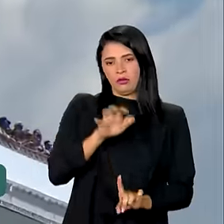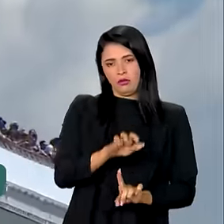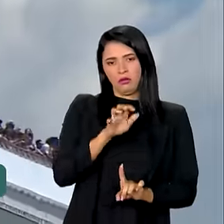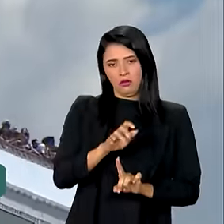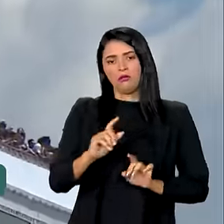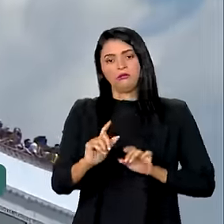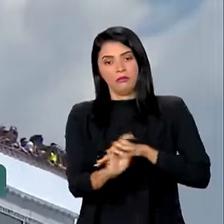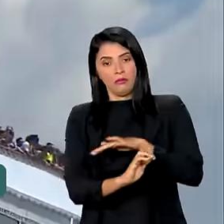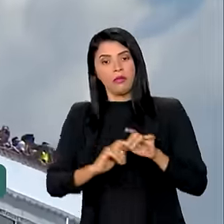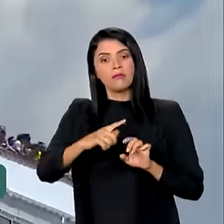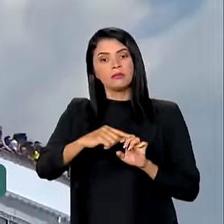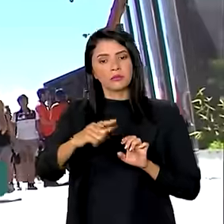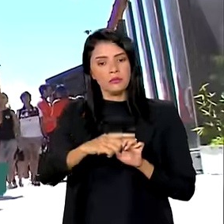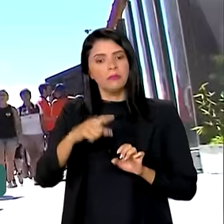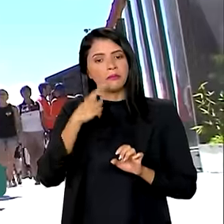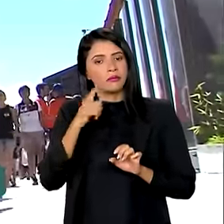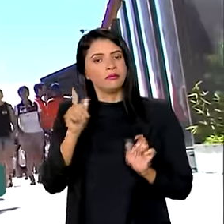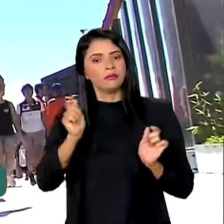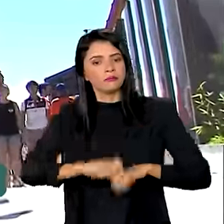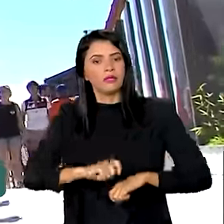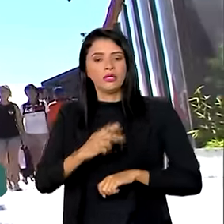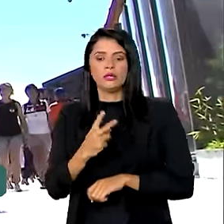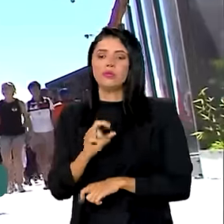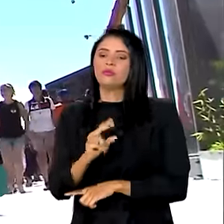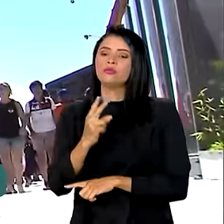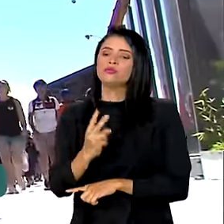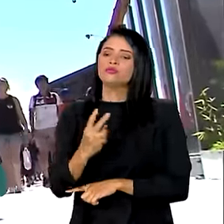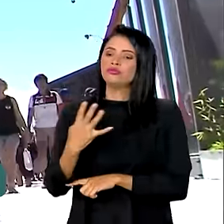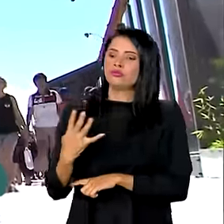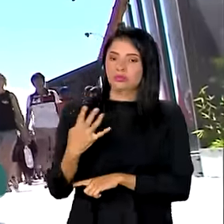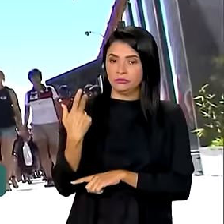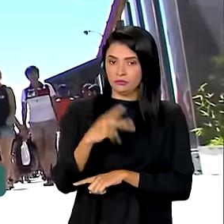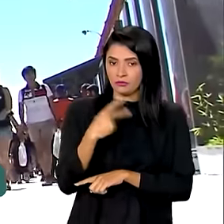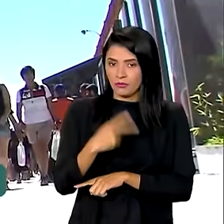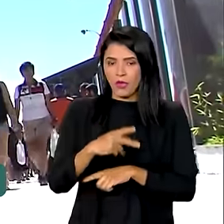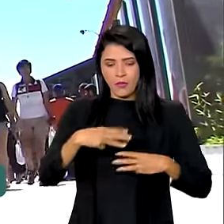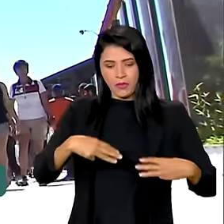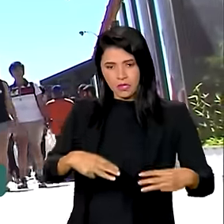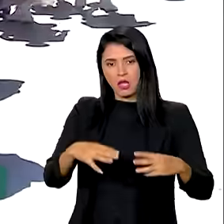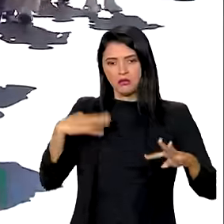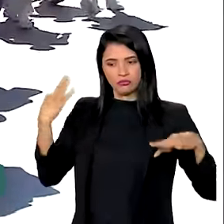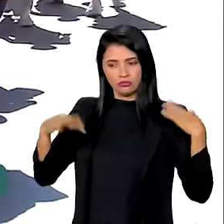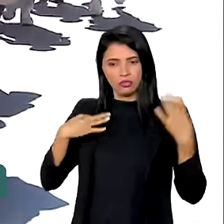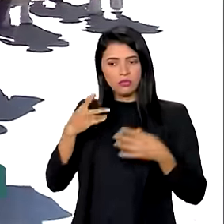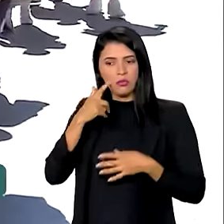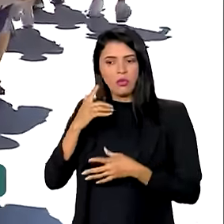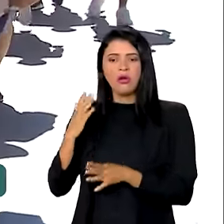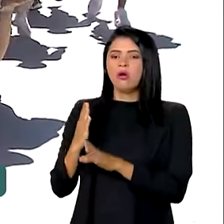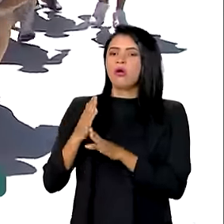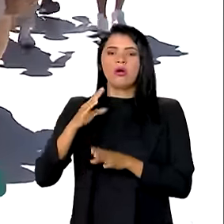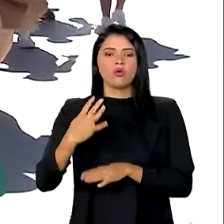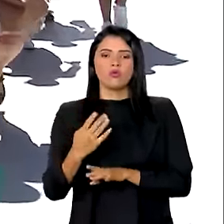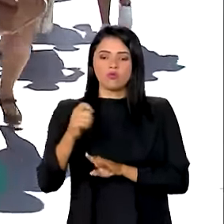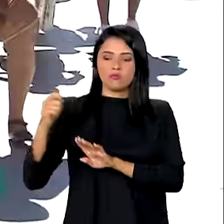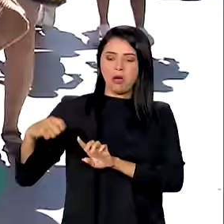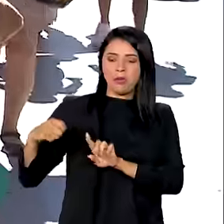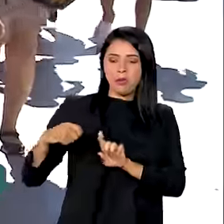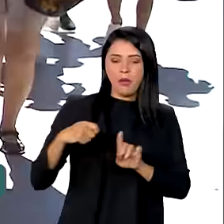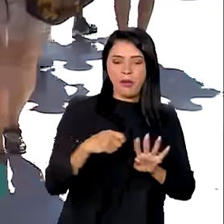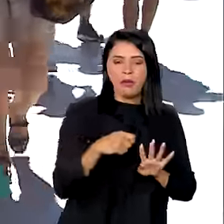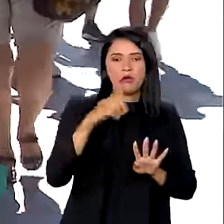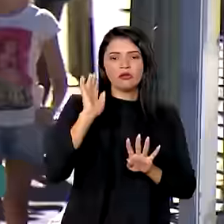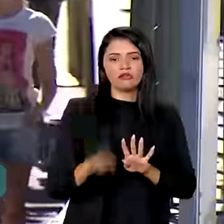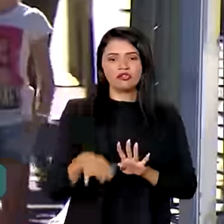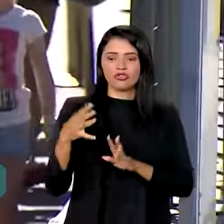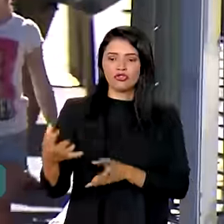micro e pequenos empreendedores. Em 2024, de acordo com o Ministério do Turismo, em quatro meses, o país já